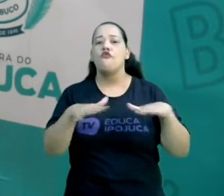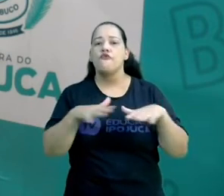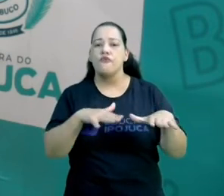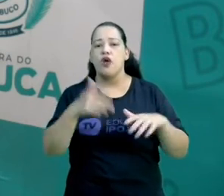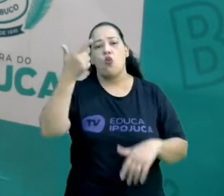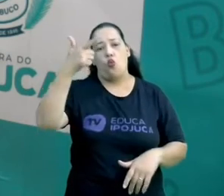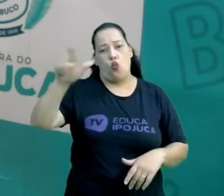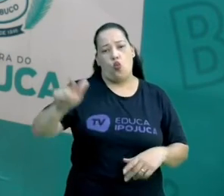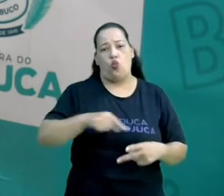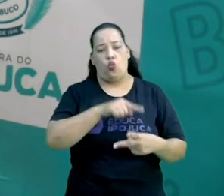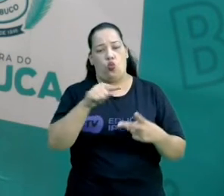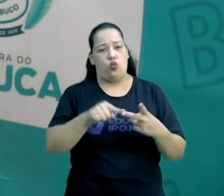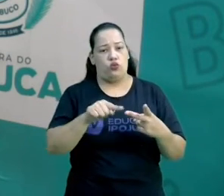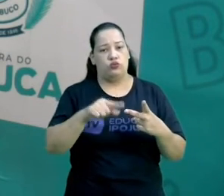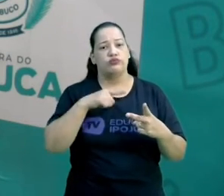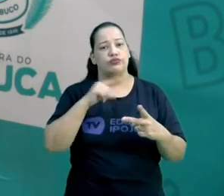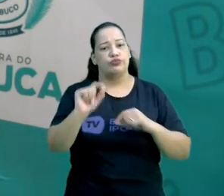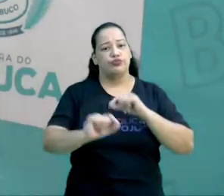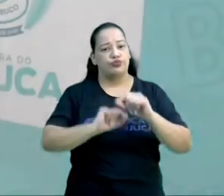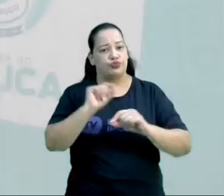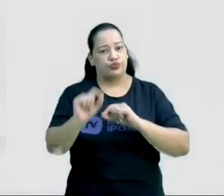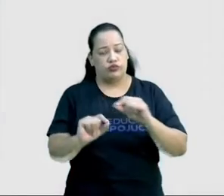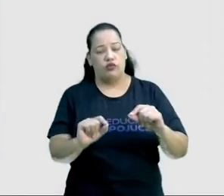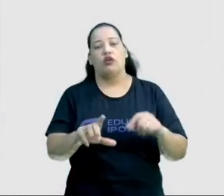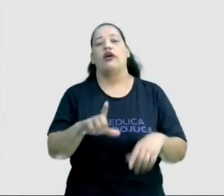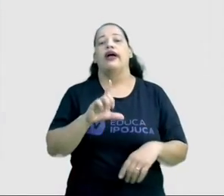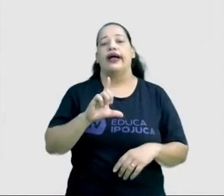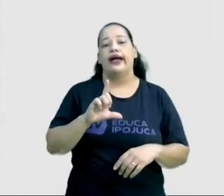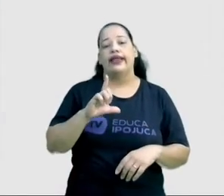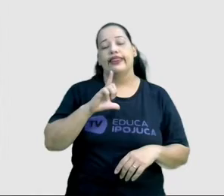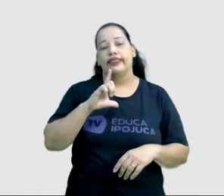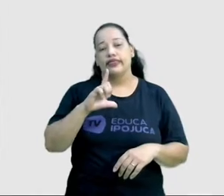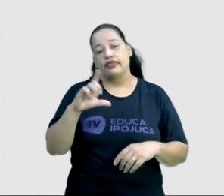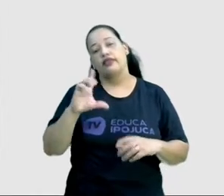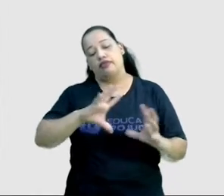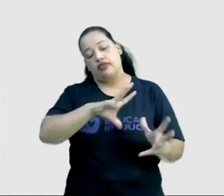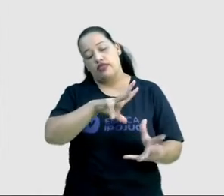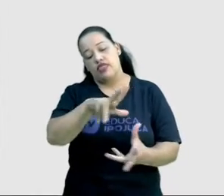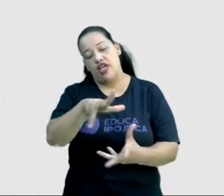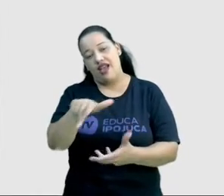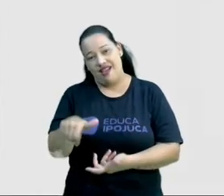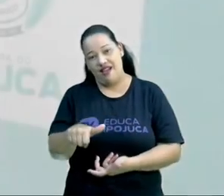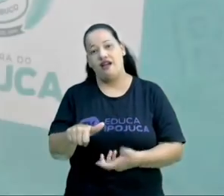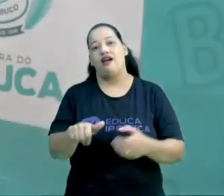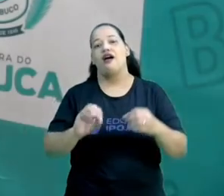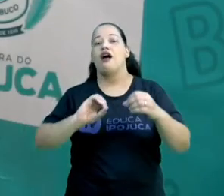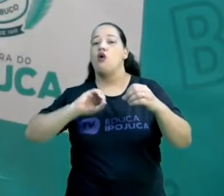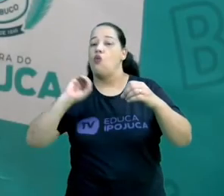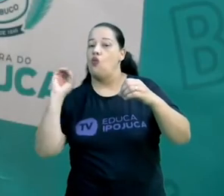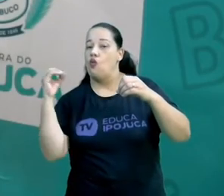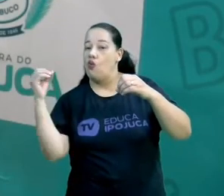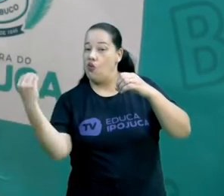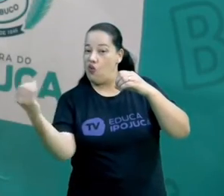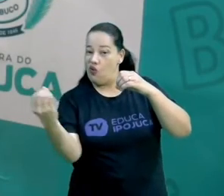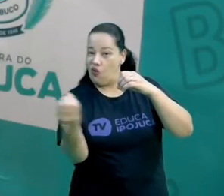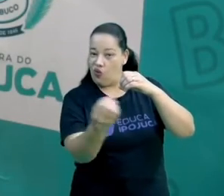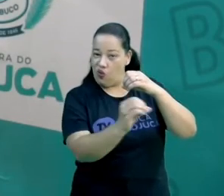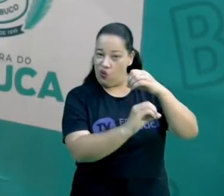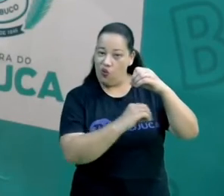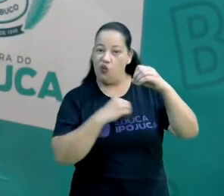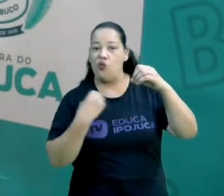translação, ou seja, a Terra, ela gira em órbita ao redor do Sol,